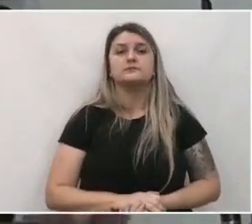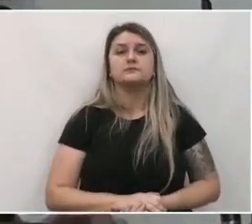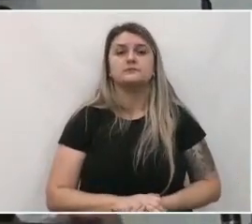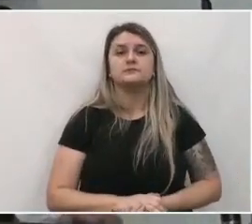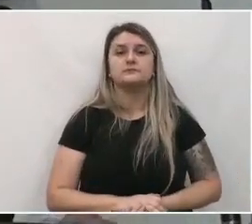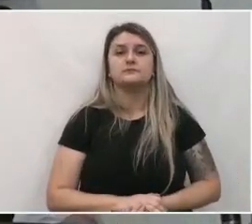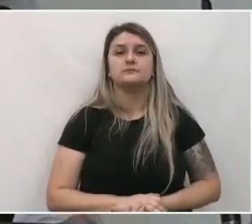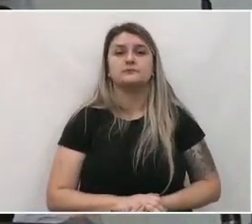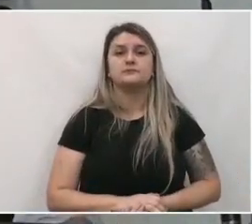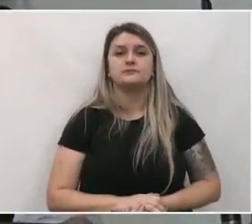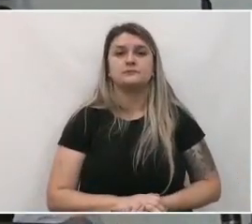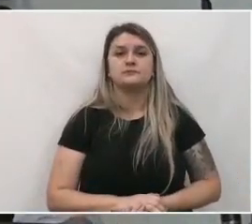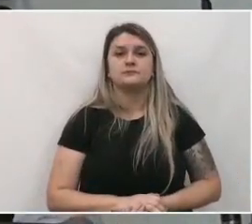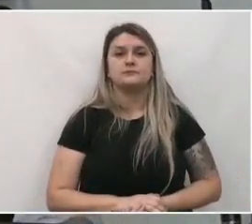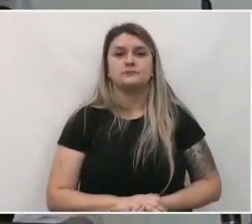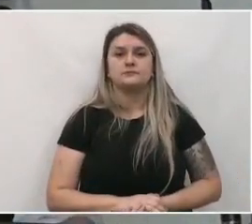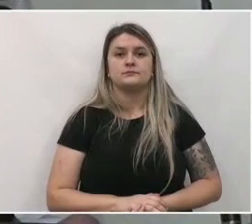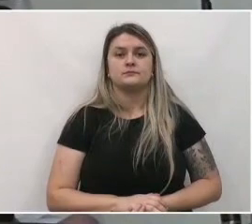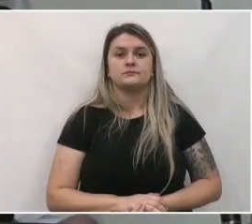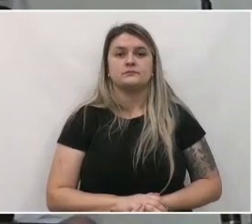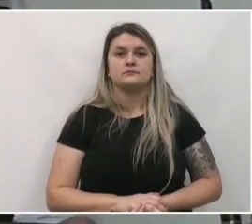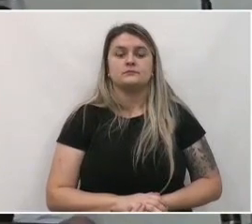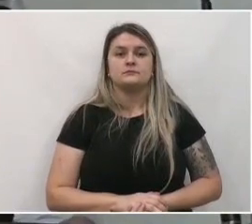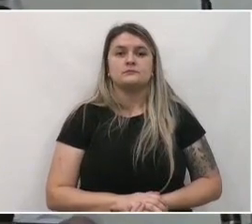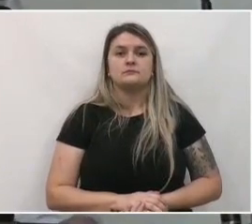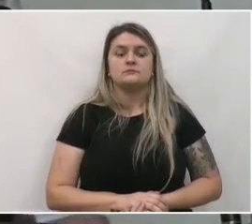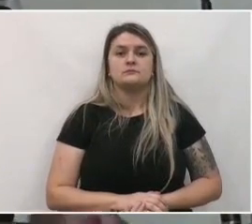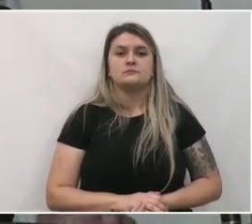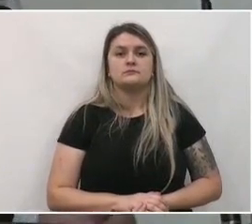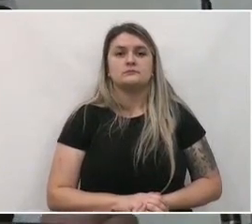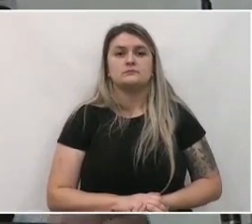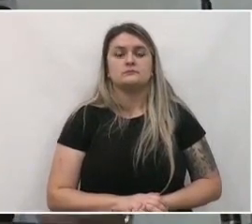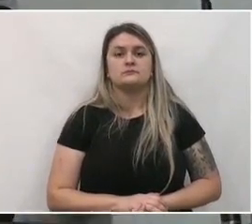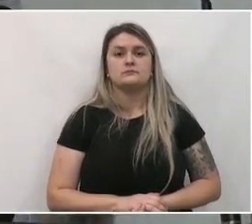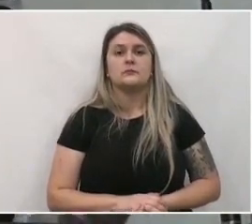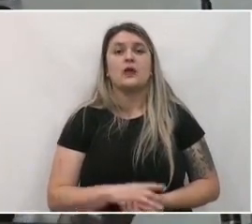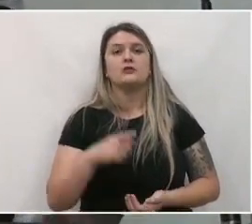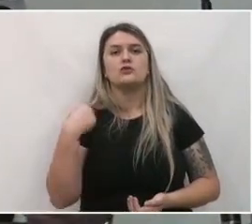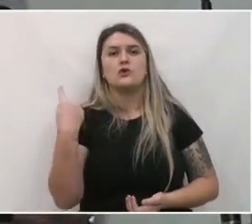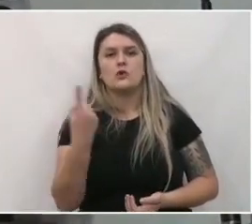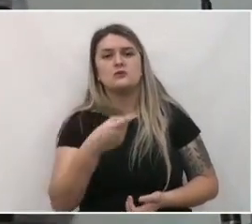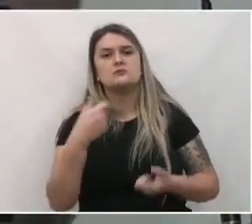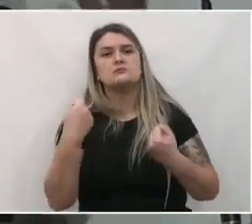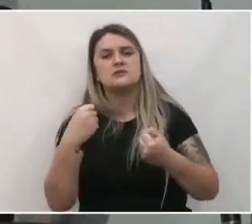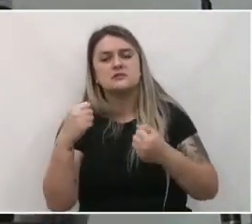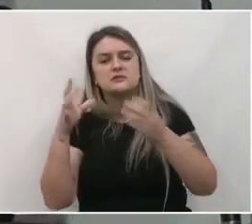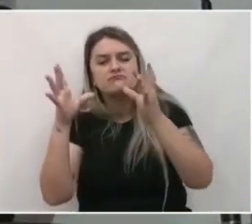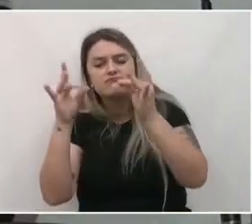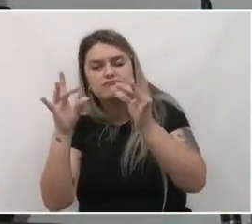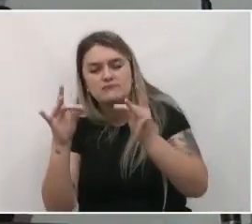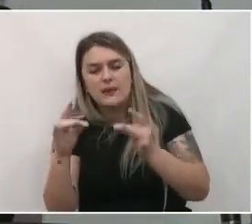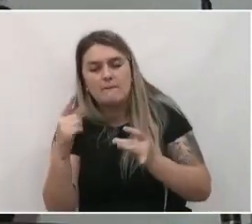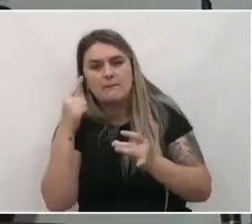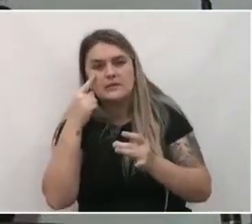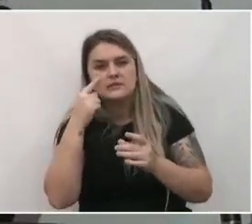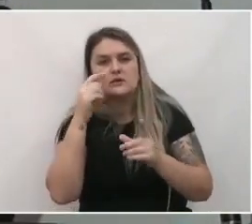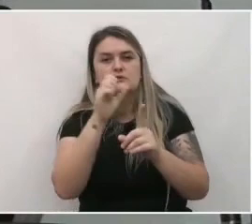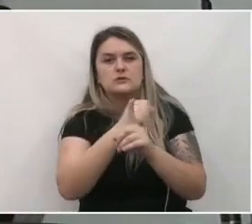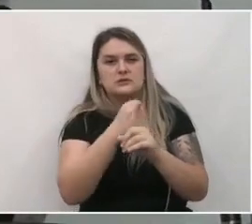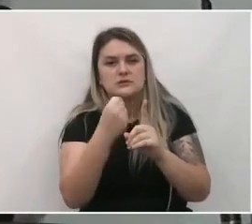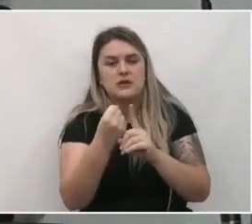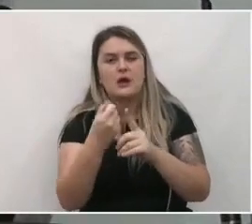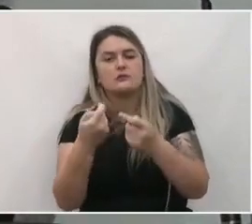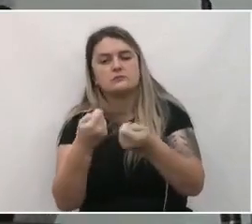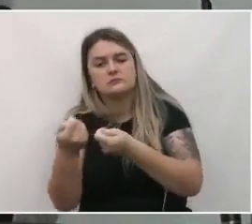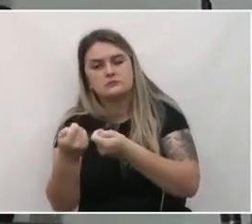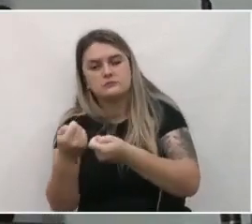É lógico que a situação tem que ser analisada com todas as dimensões, a questão social, a questão